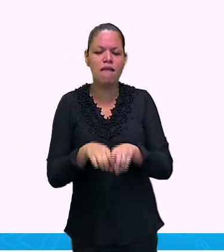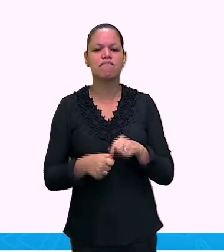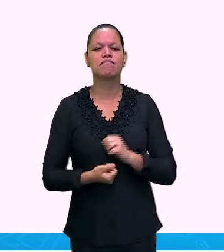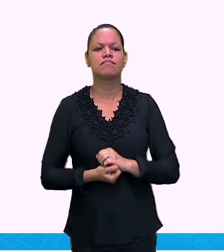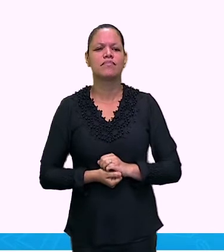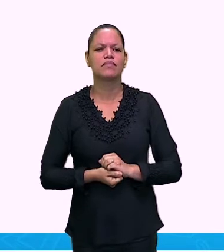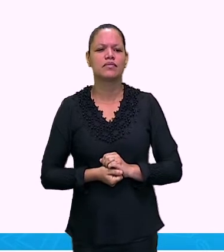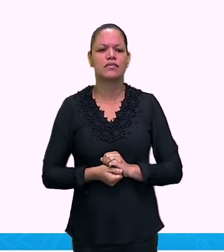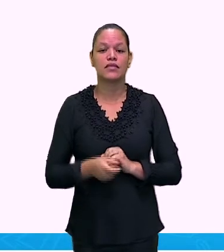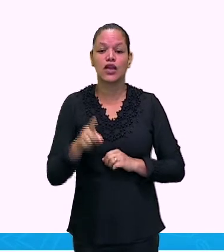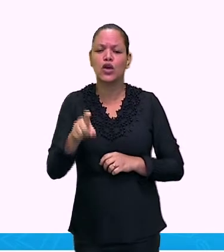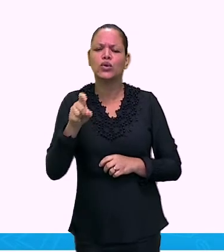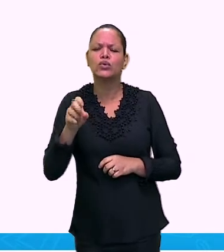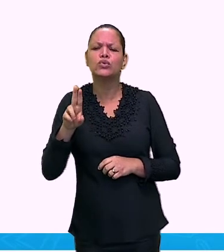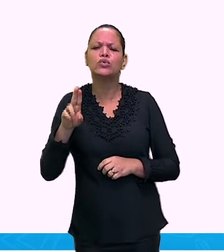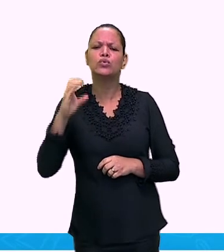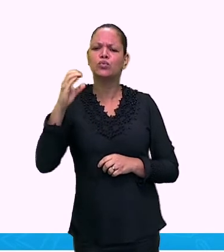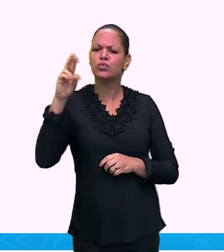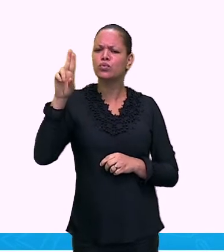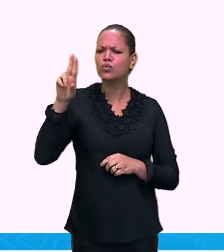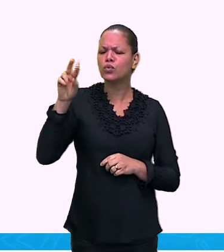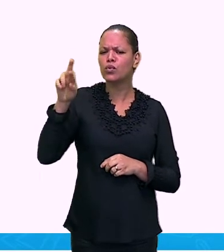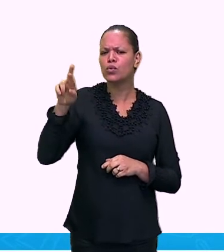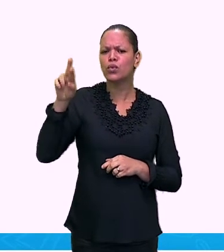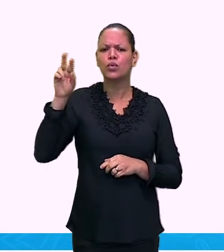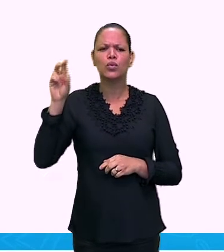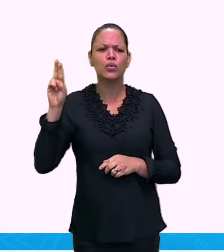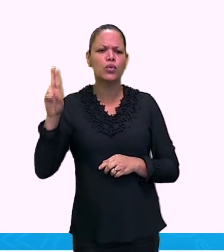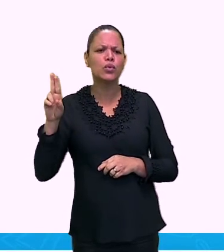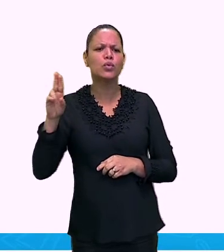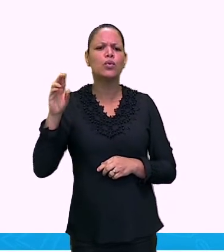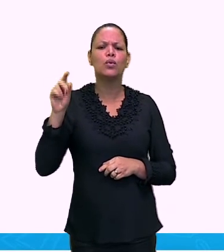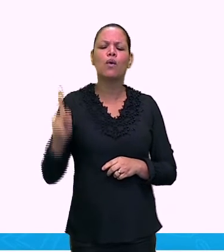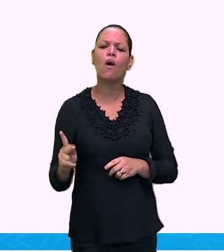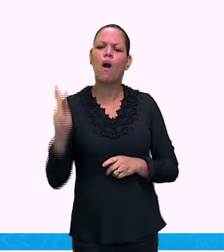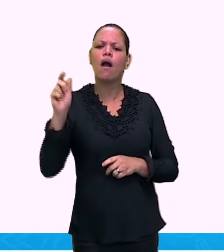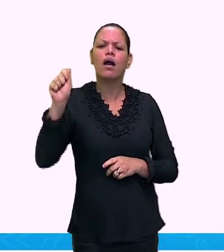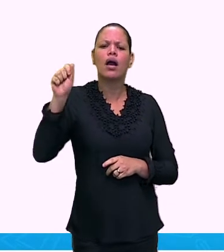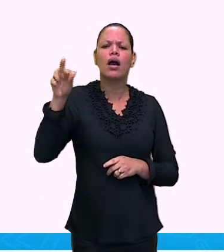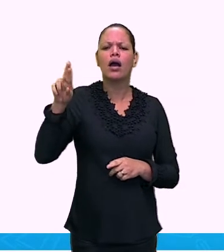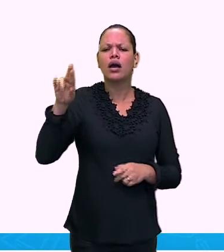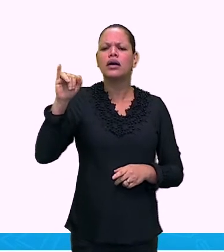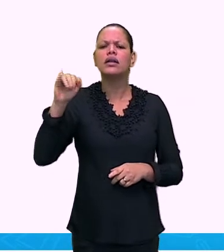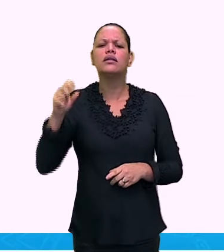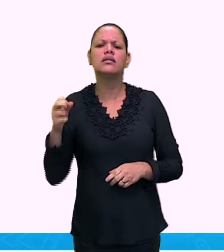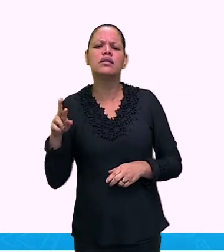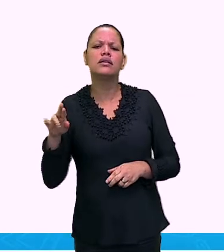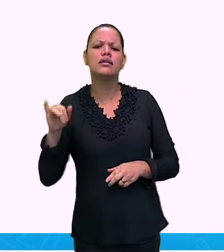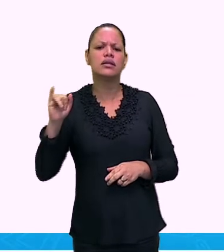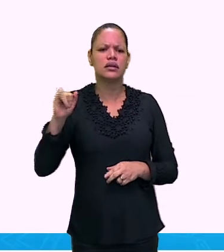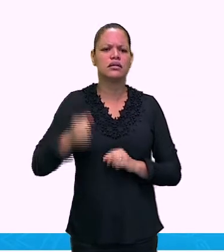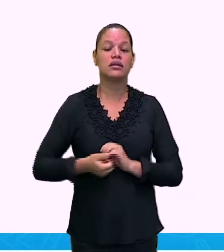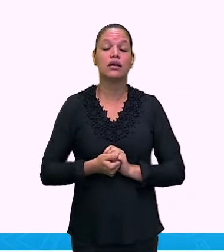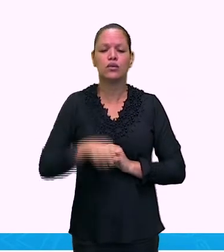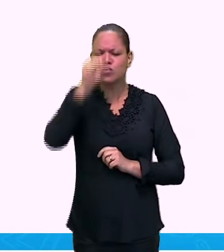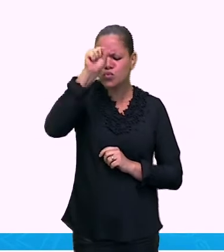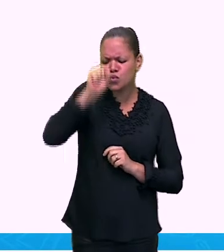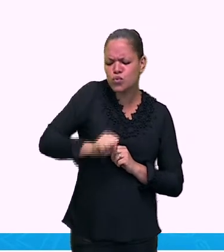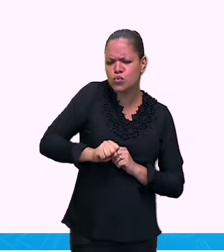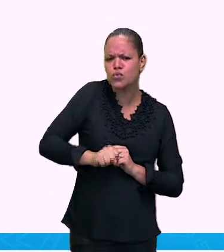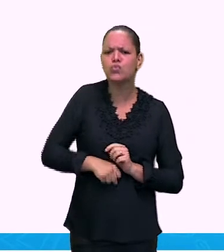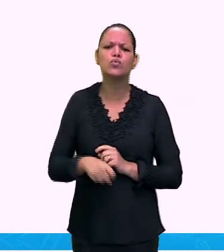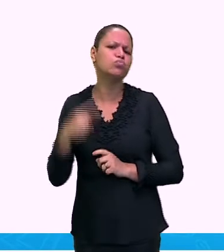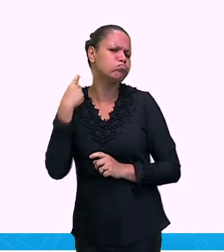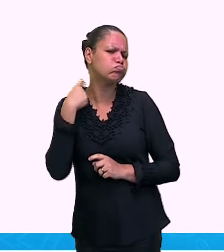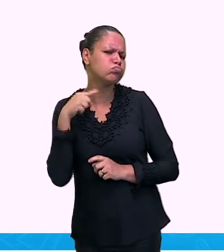Chucurucariri. Oriundos também de Alagoas, onde o grupo vive no sul de Minas Gerais, no sul do nosso estado.